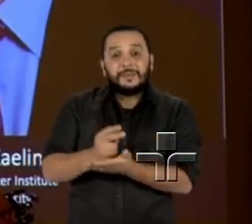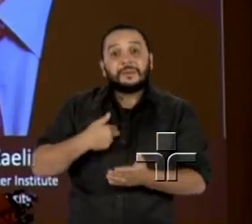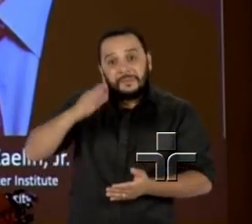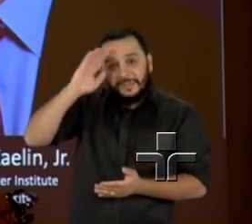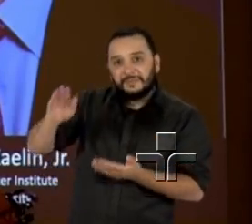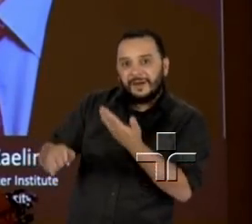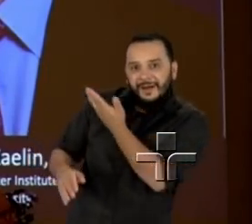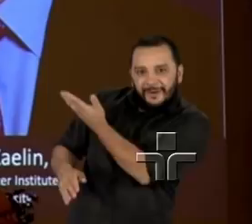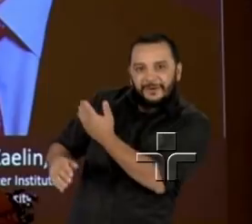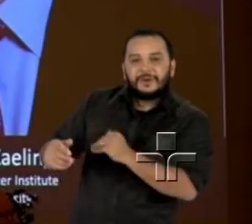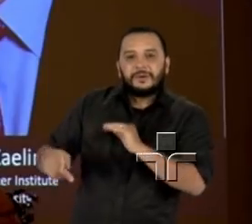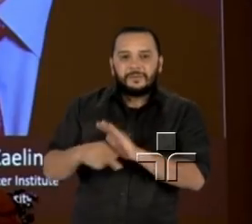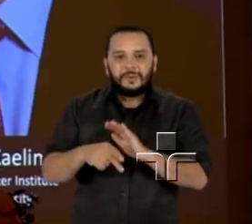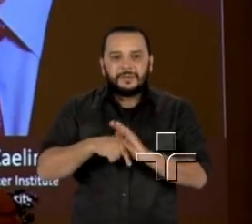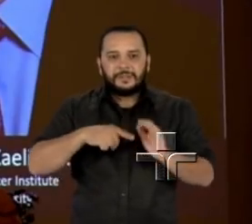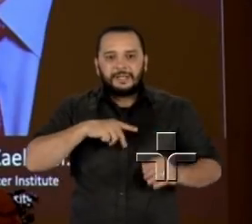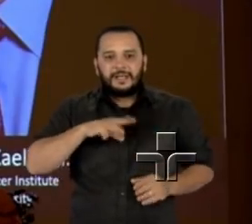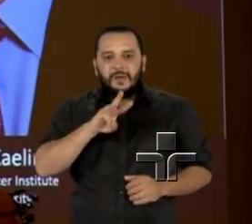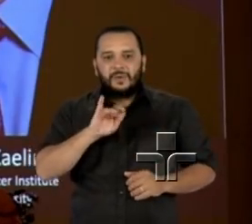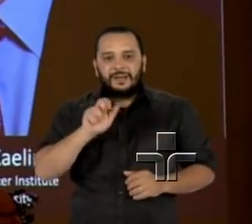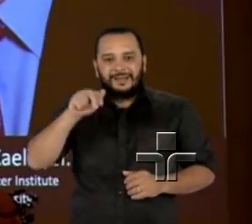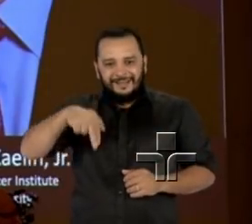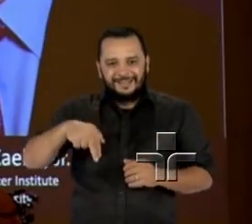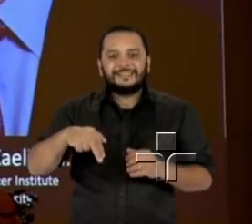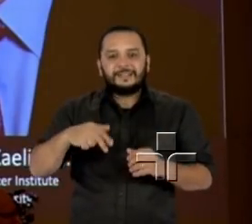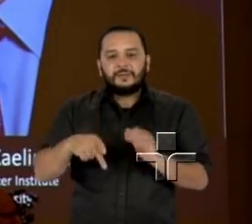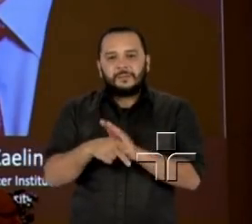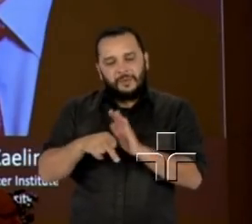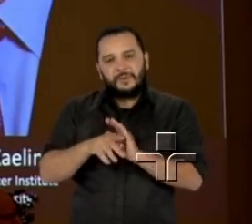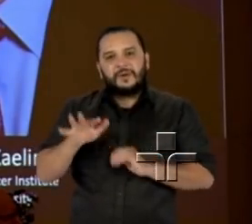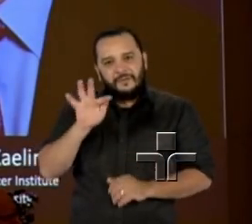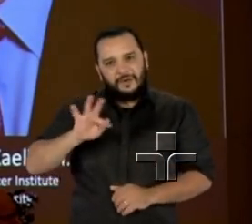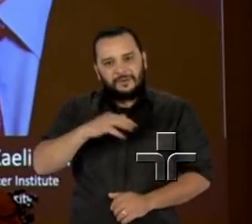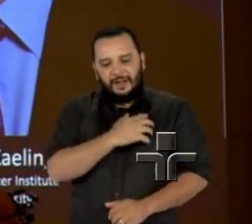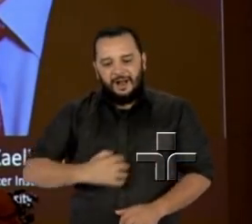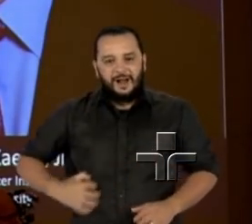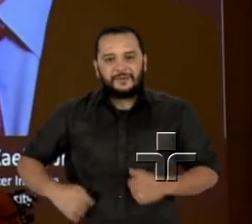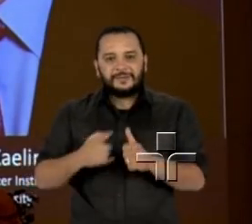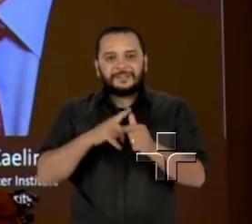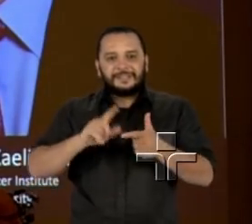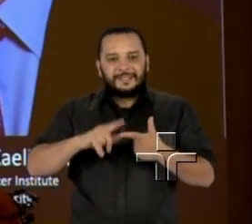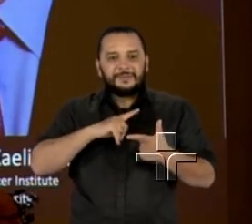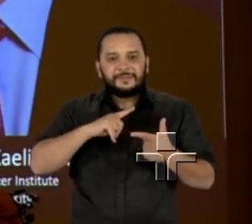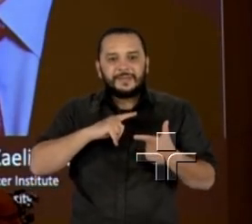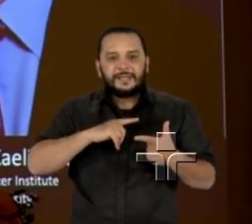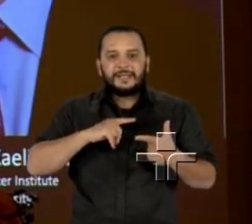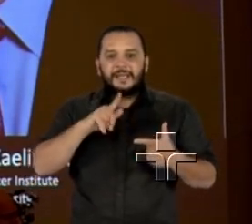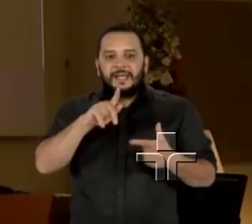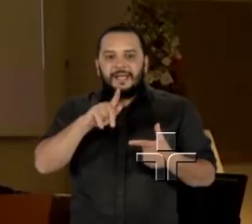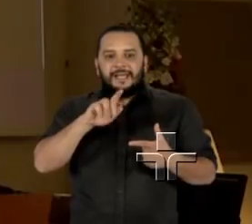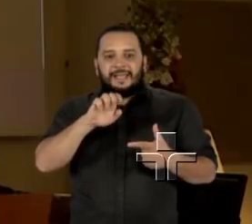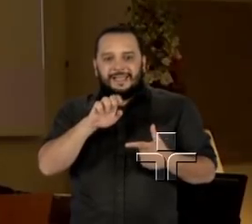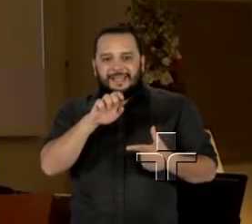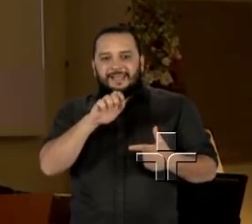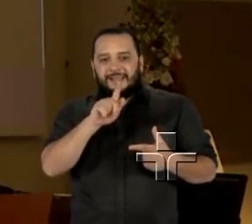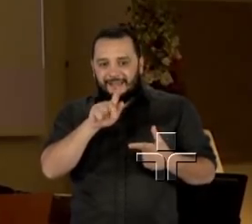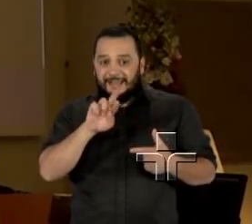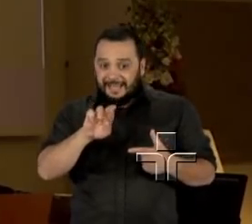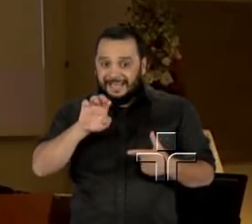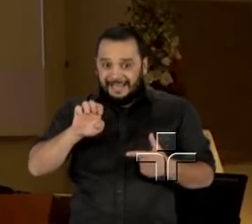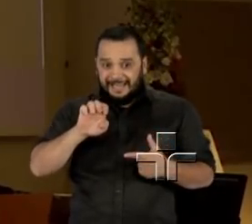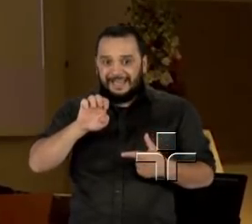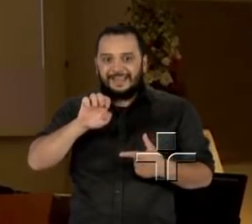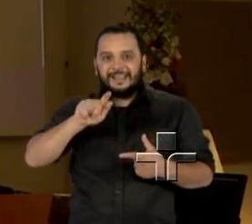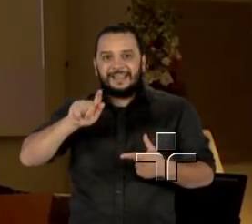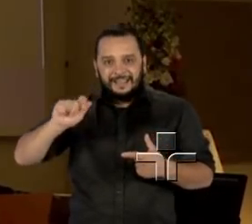pesquisadores norte-americanos William Kelling da Universidade de Harvard e Greg Semenza da Universidade de Johns Hopkins, que vão dividir o prêmio